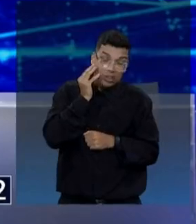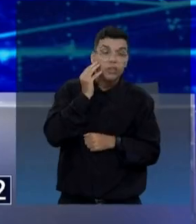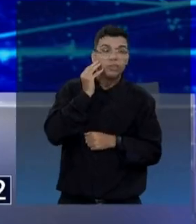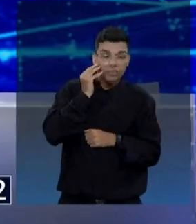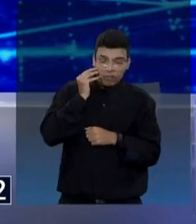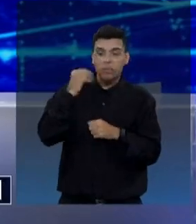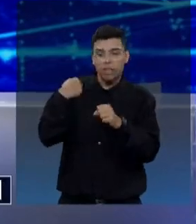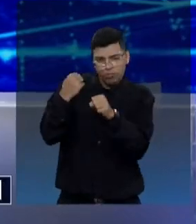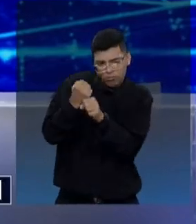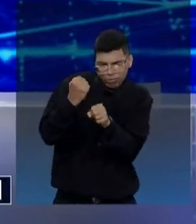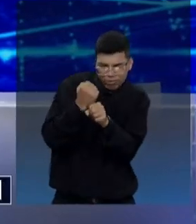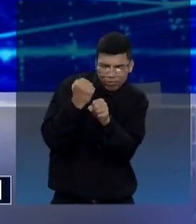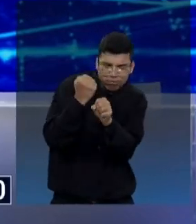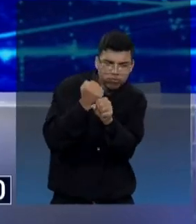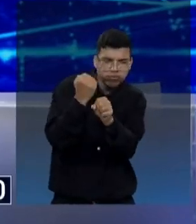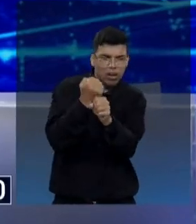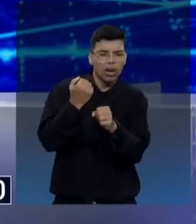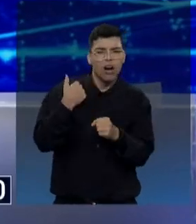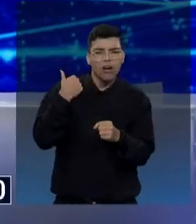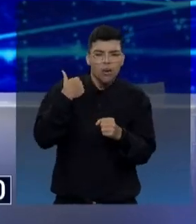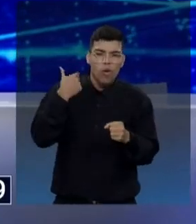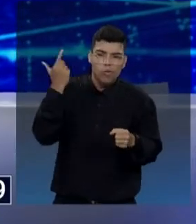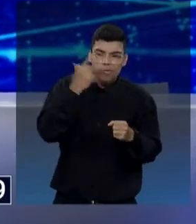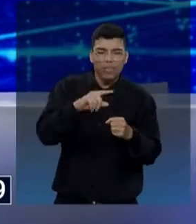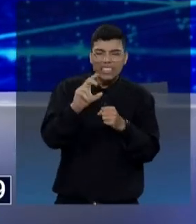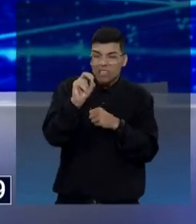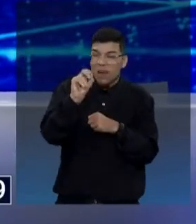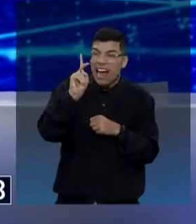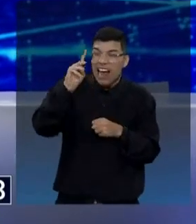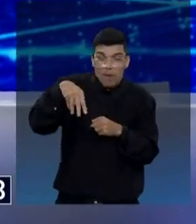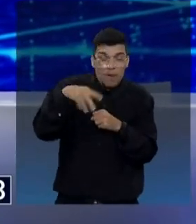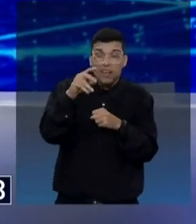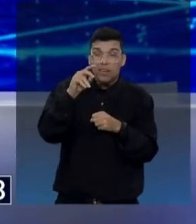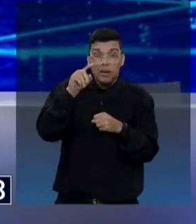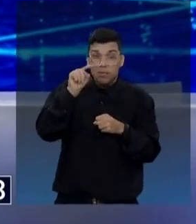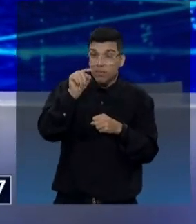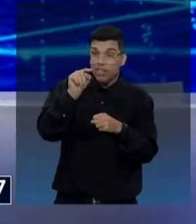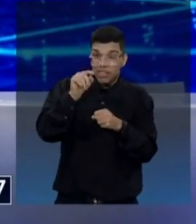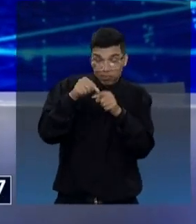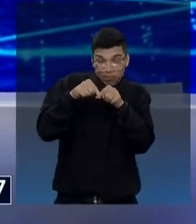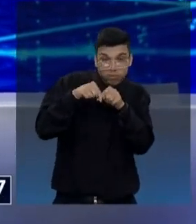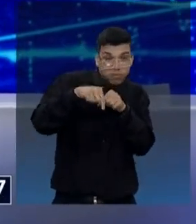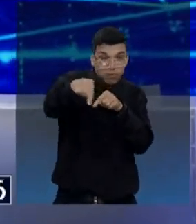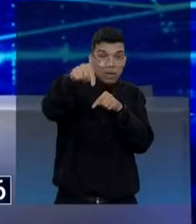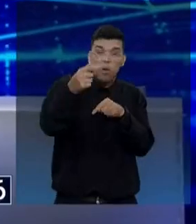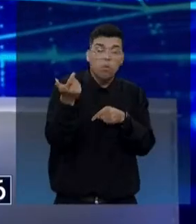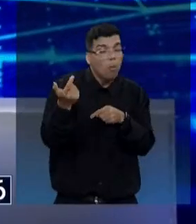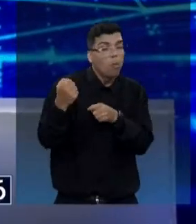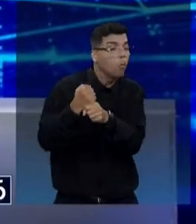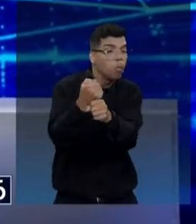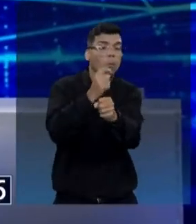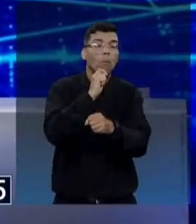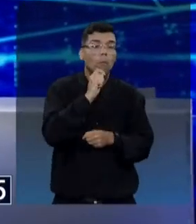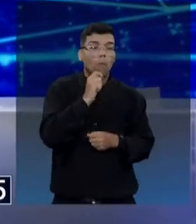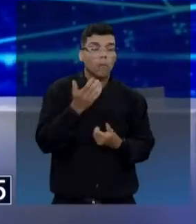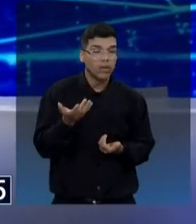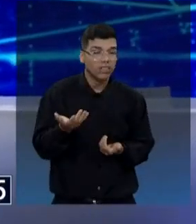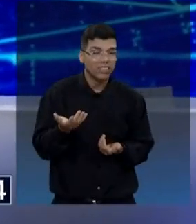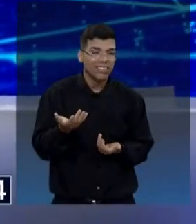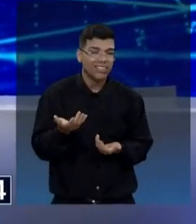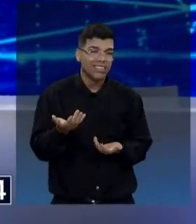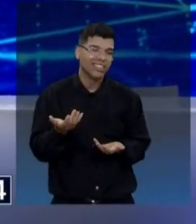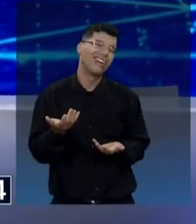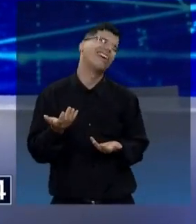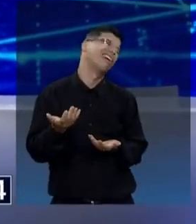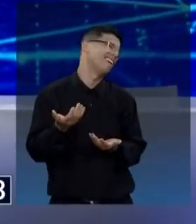passou pelo seu governo, por Dilma, 14 anos e esses 50 quilômetros foi esquecido. Ou seja, não fale